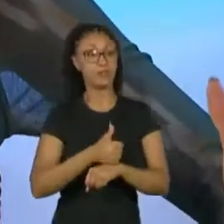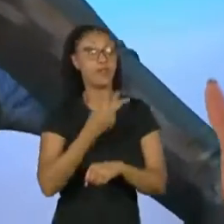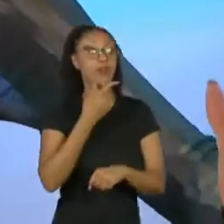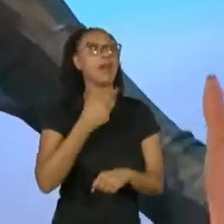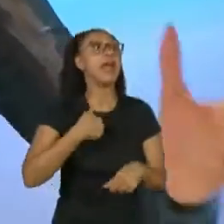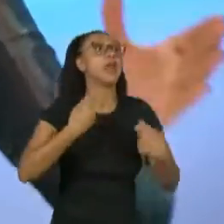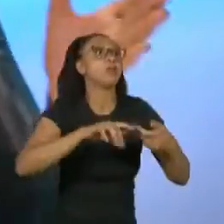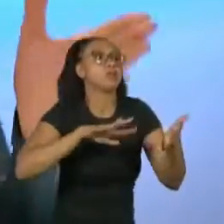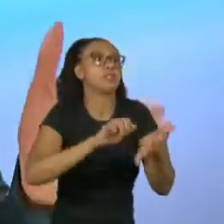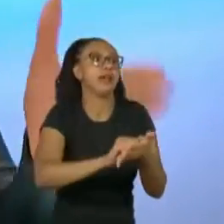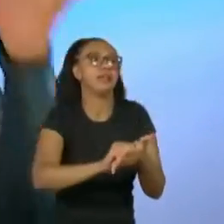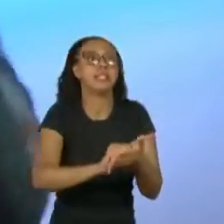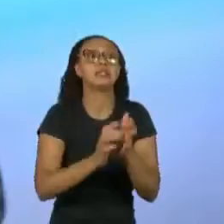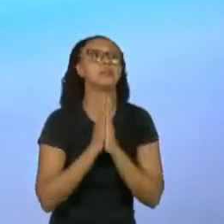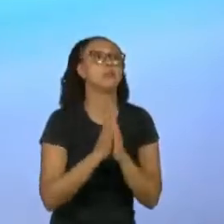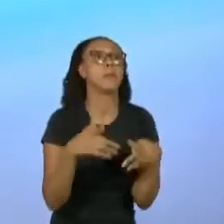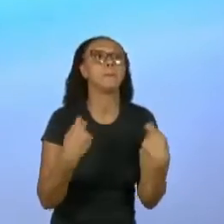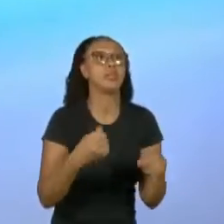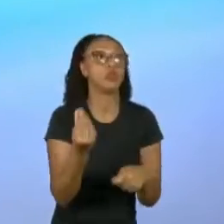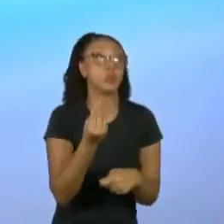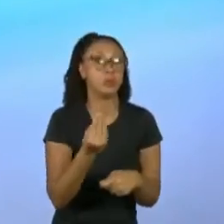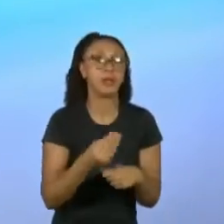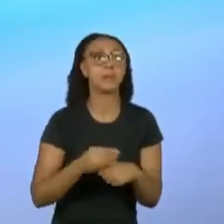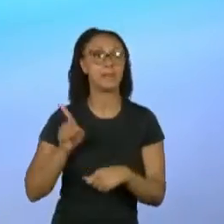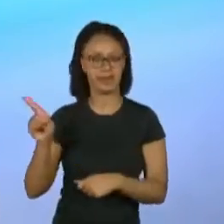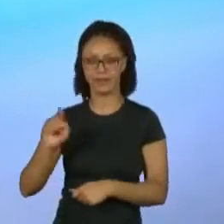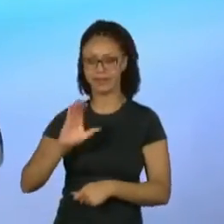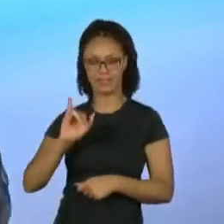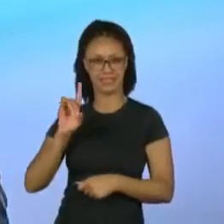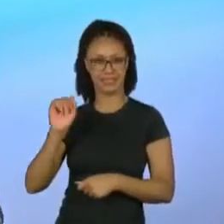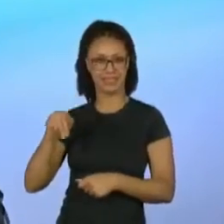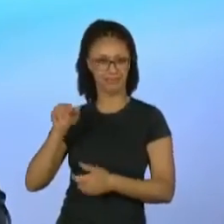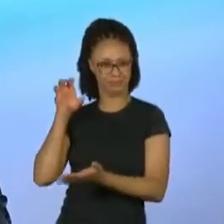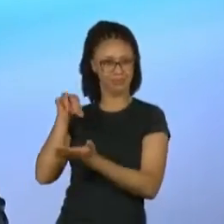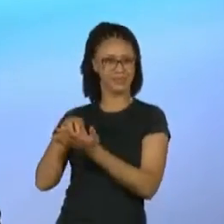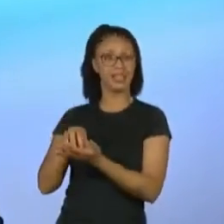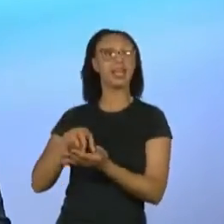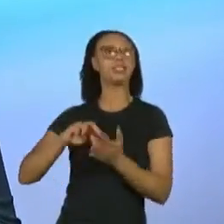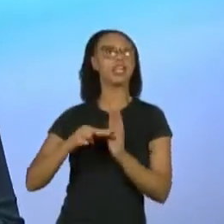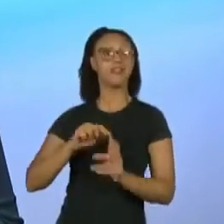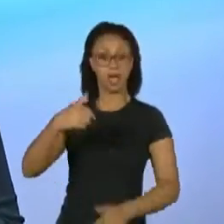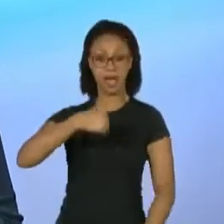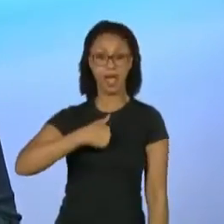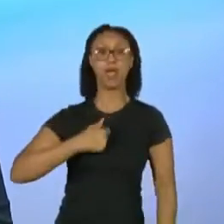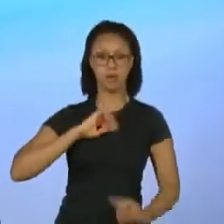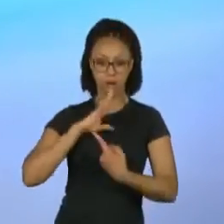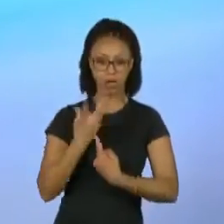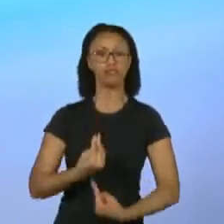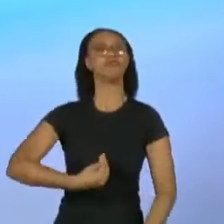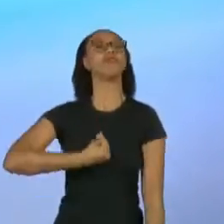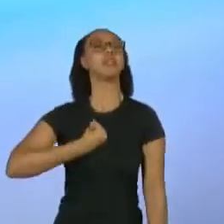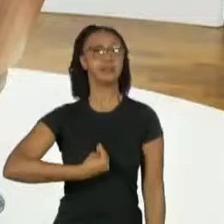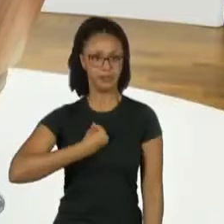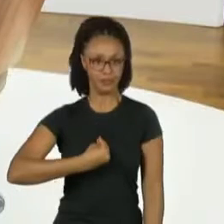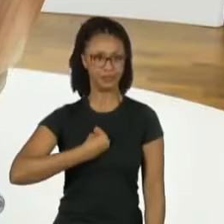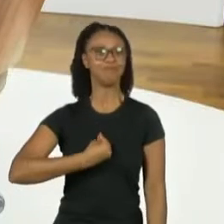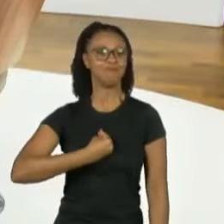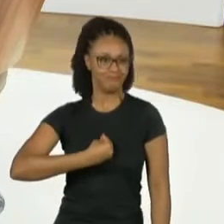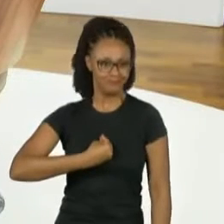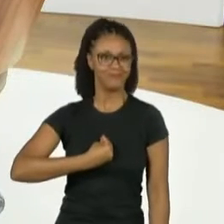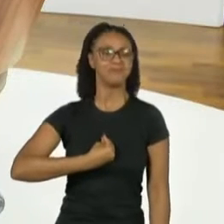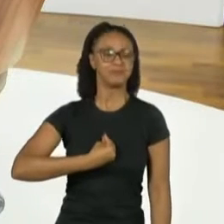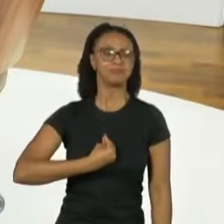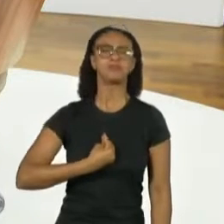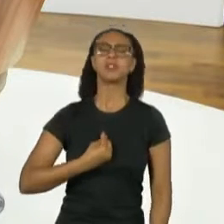cadastro. Porque você ali no Cidane era, você existia enquanto artista. Durante